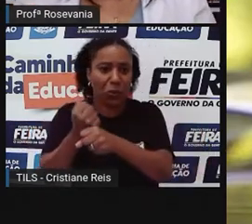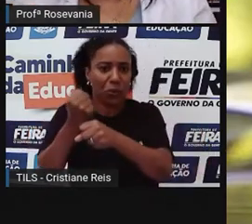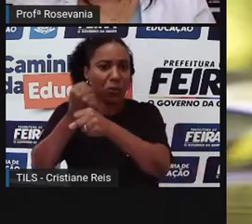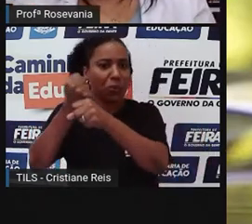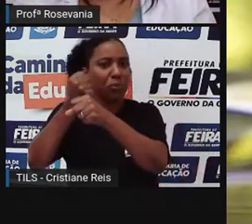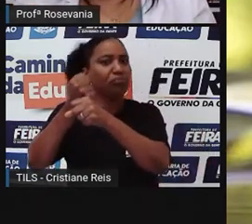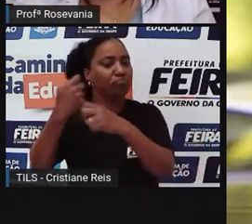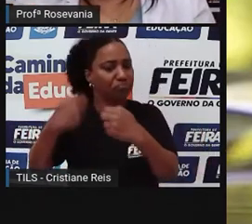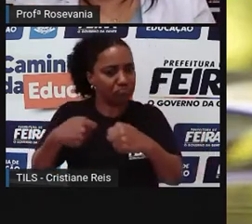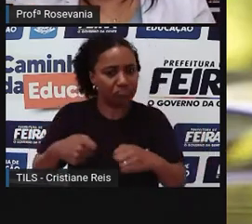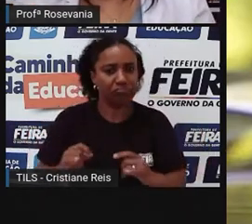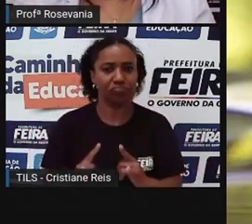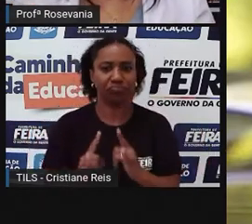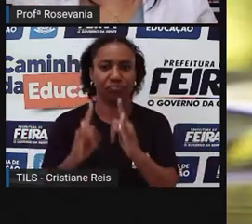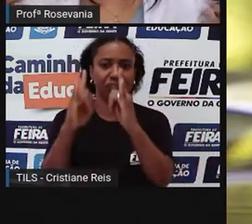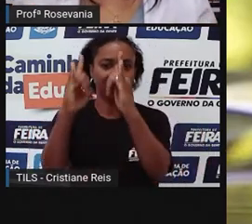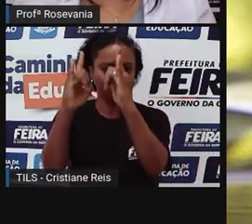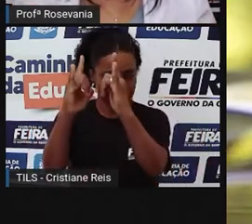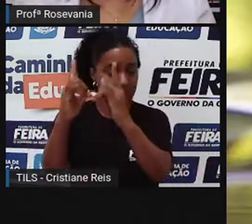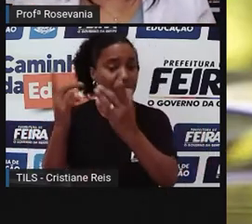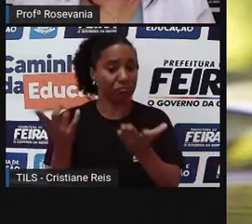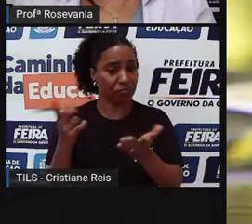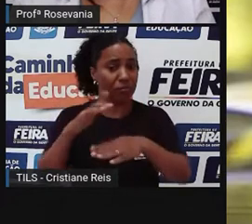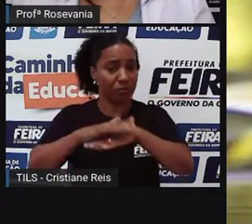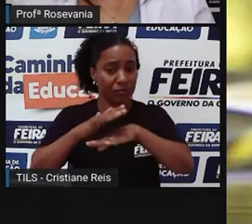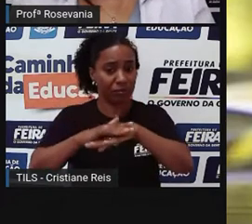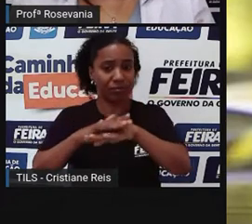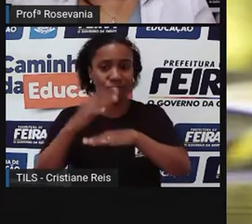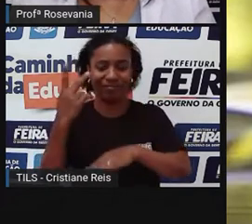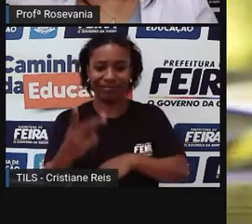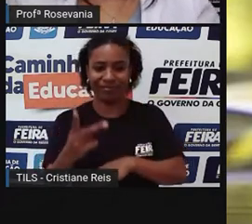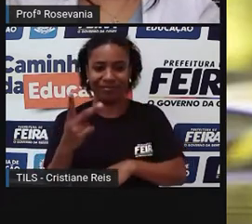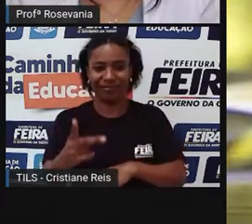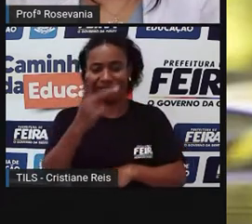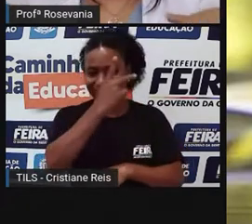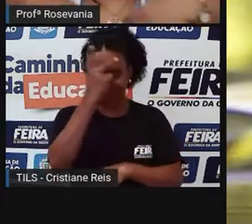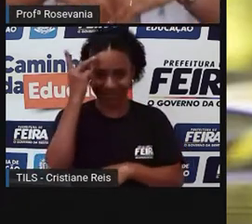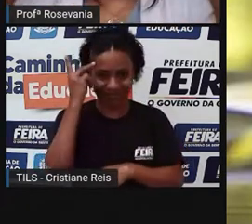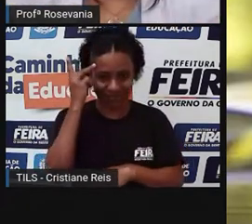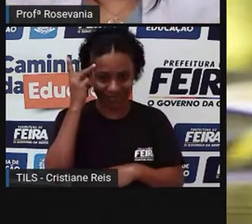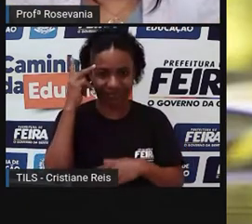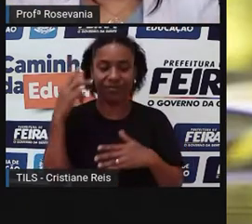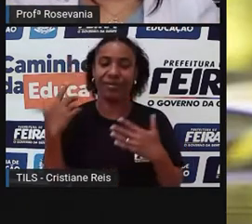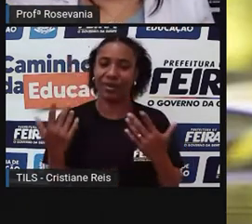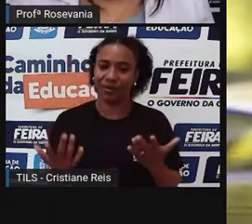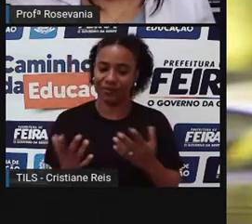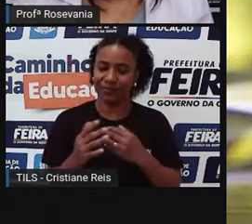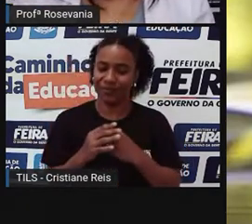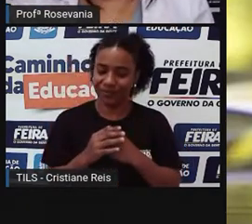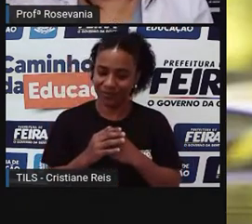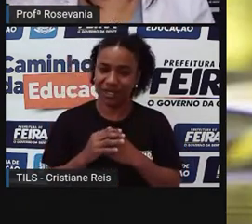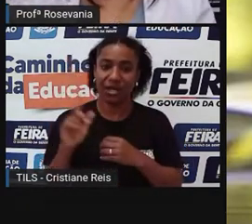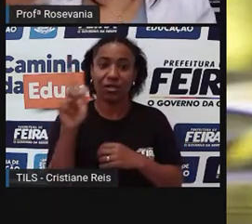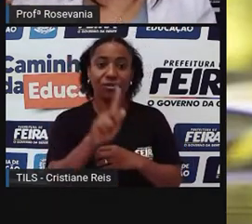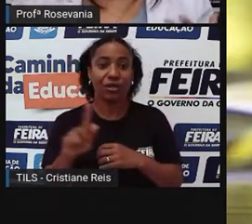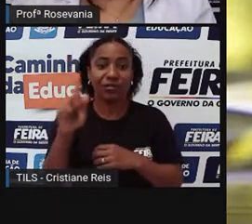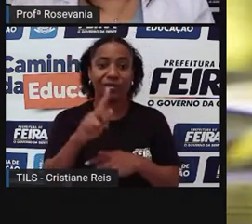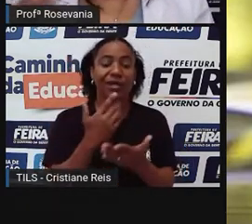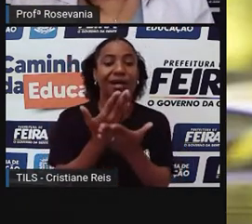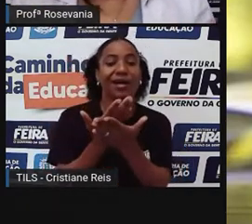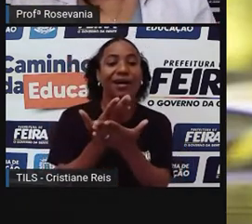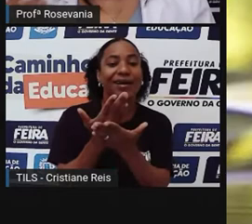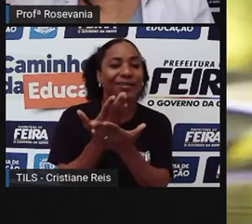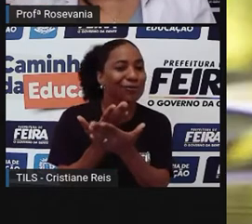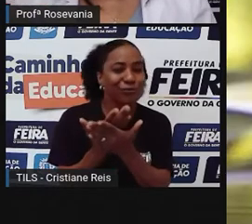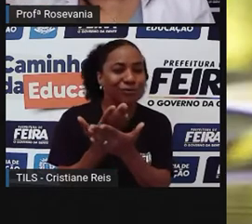que o homem vai entalhando nesse meio. E, na realidade, para a gente estudar a geografia, gente estuda uma série de paisagens, e como